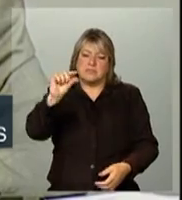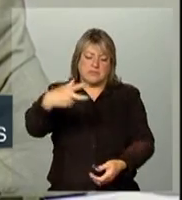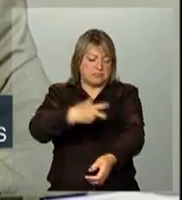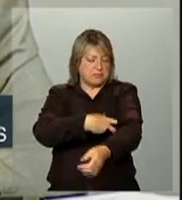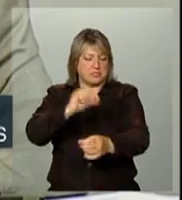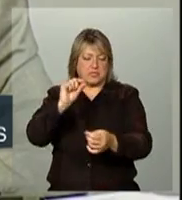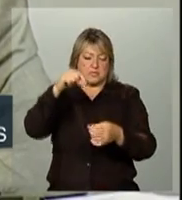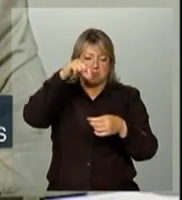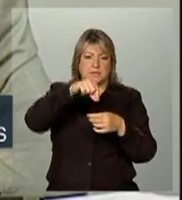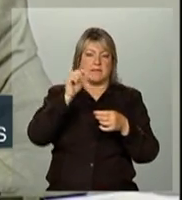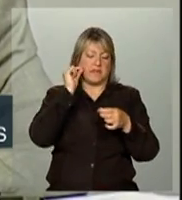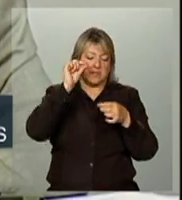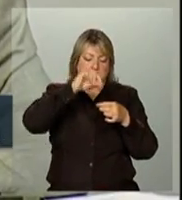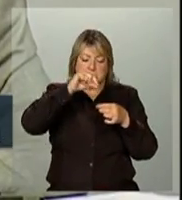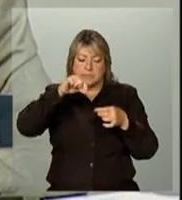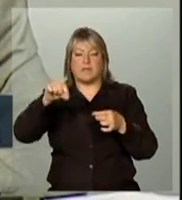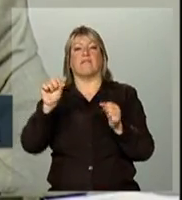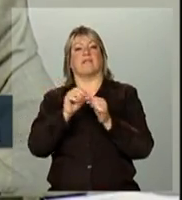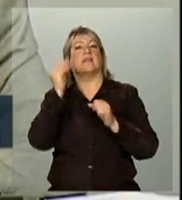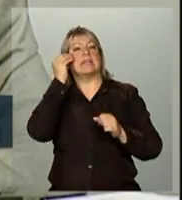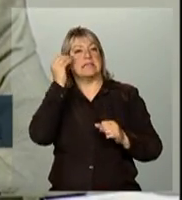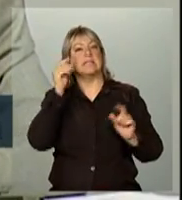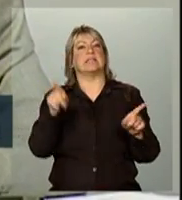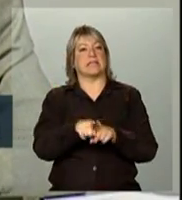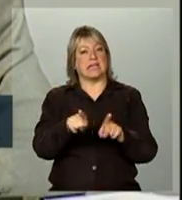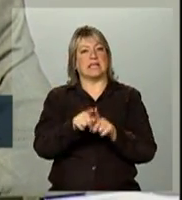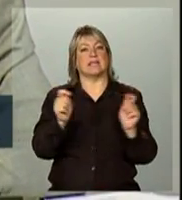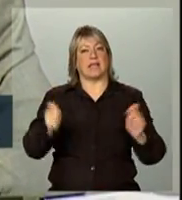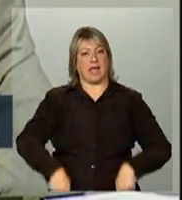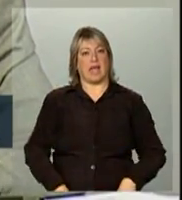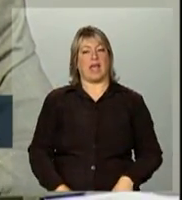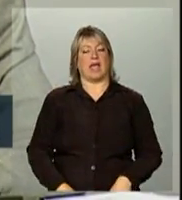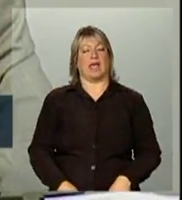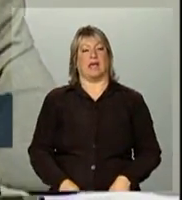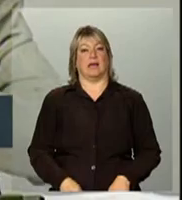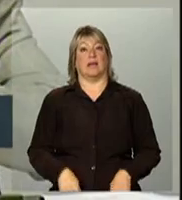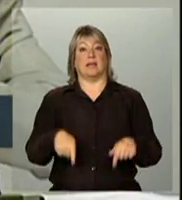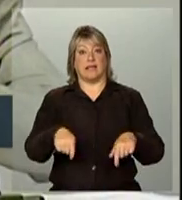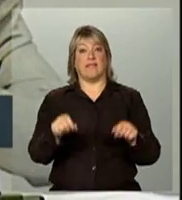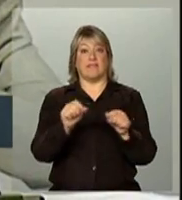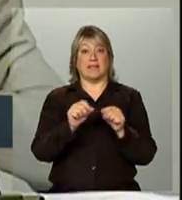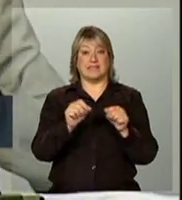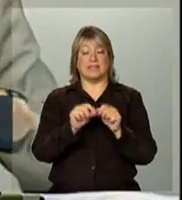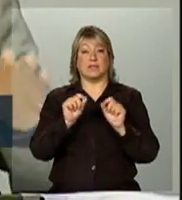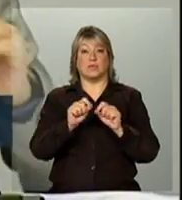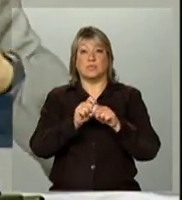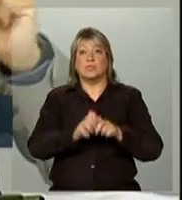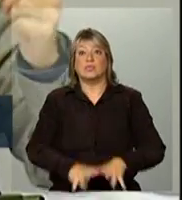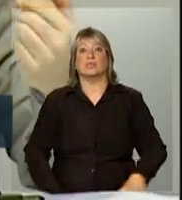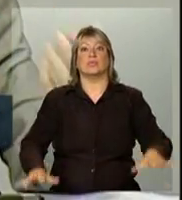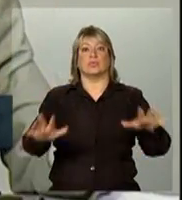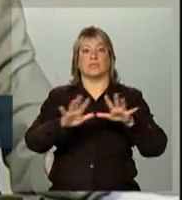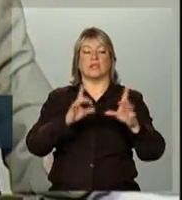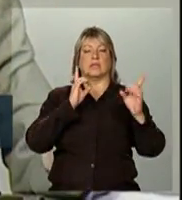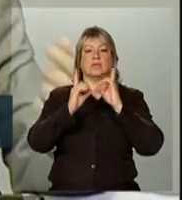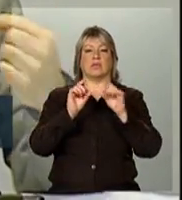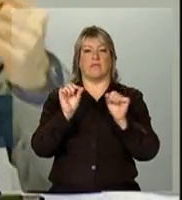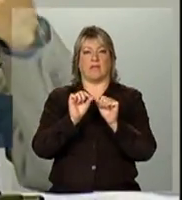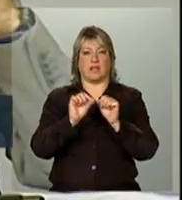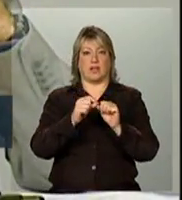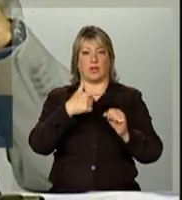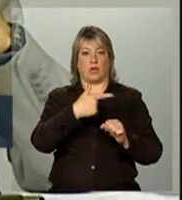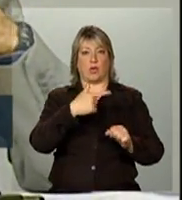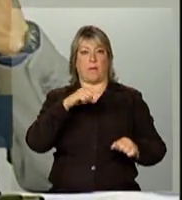sangue serve para os outros três testes também, e ele vai ser feito na mobilização, na discussão que foi feita com os 2.200